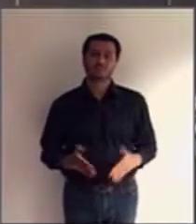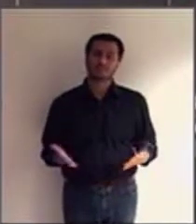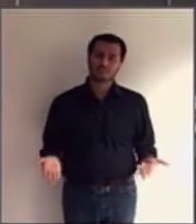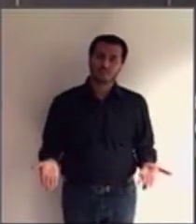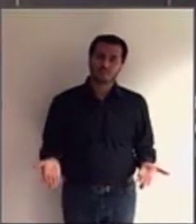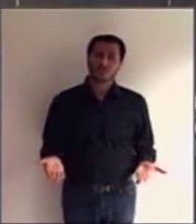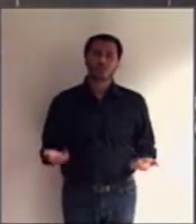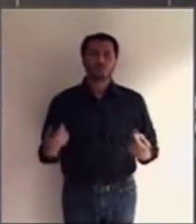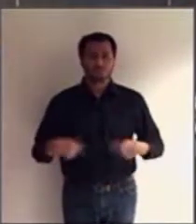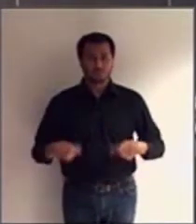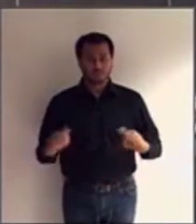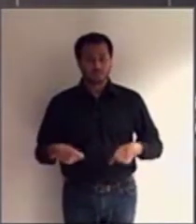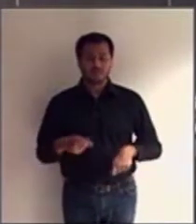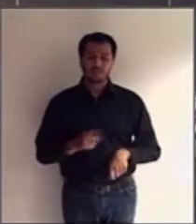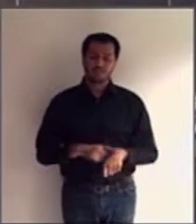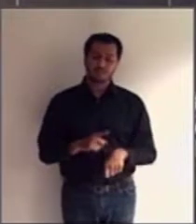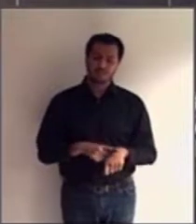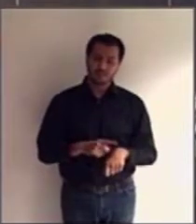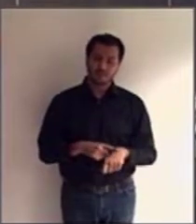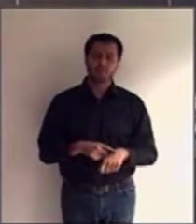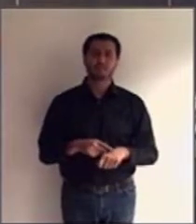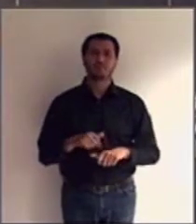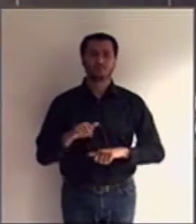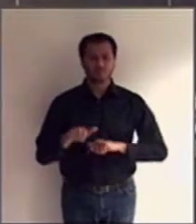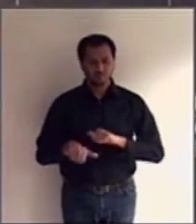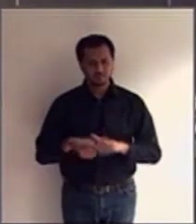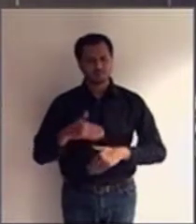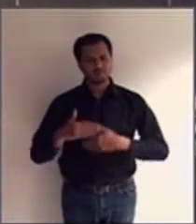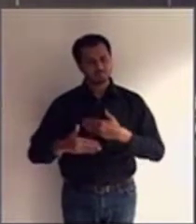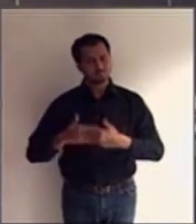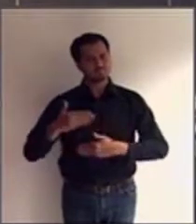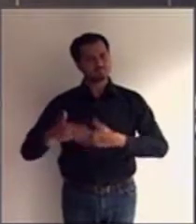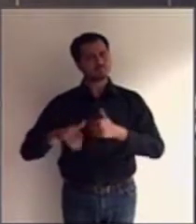deve haver temporariamente a revisão da interdição.